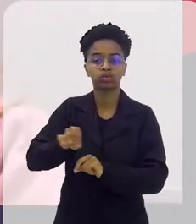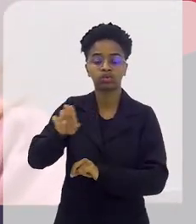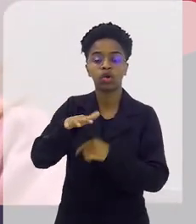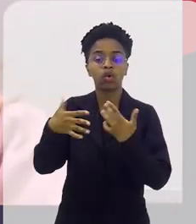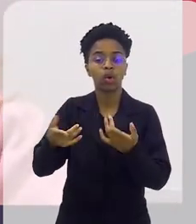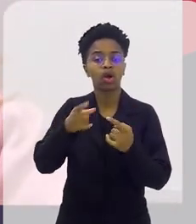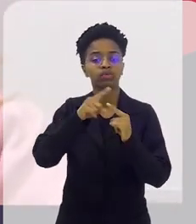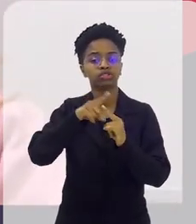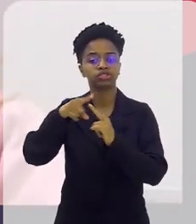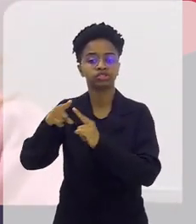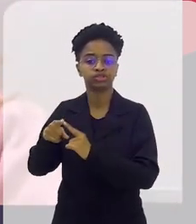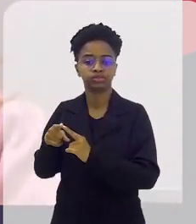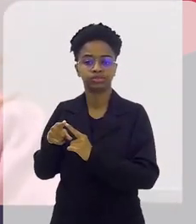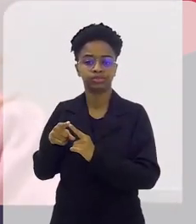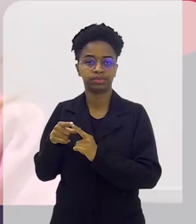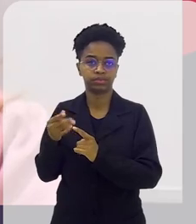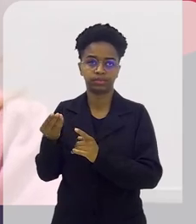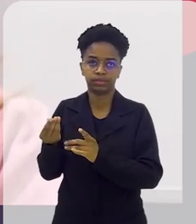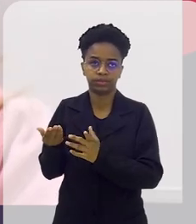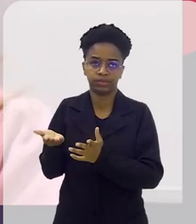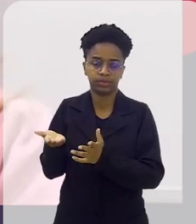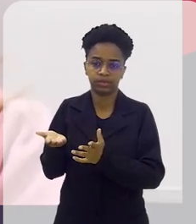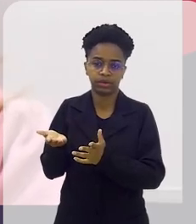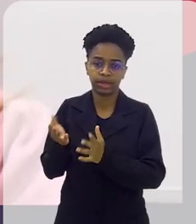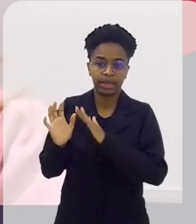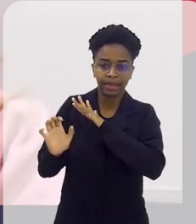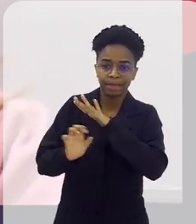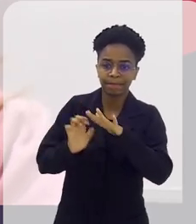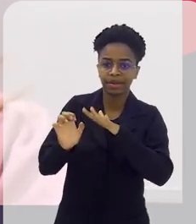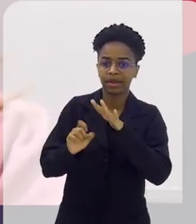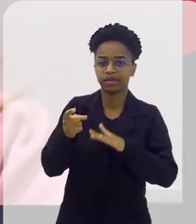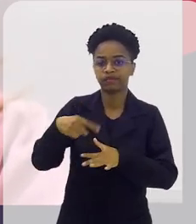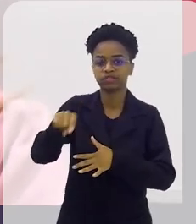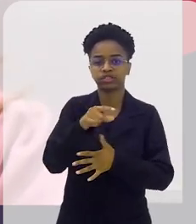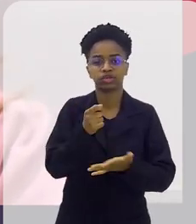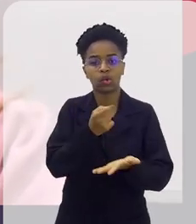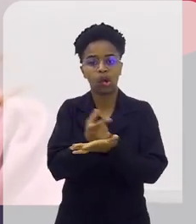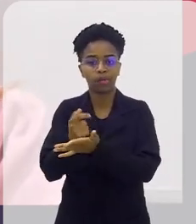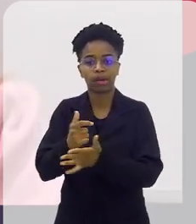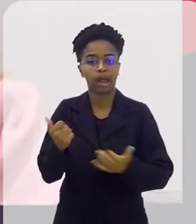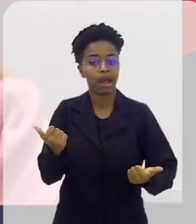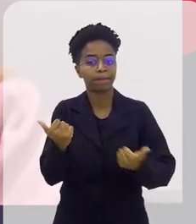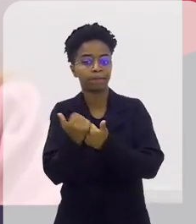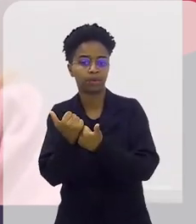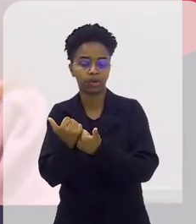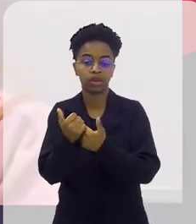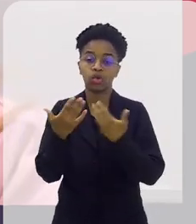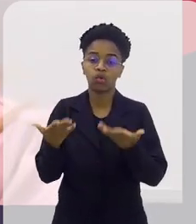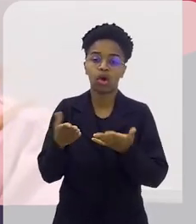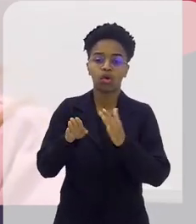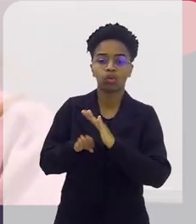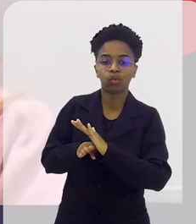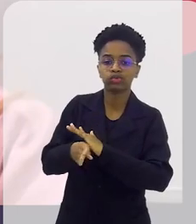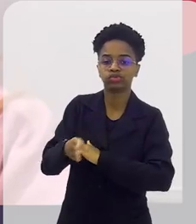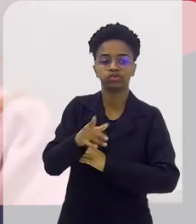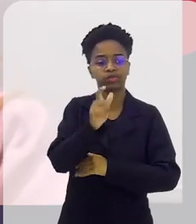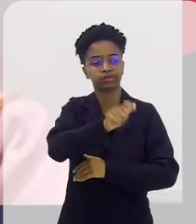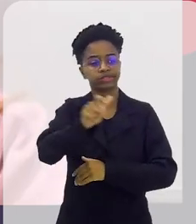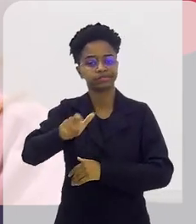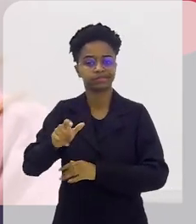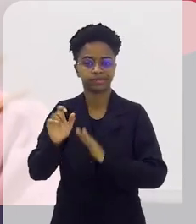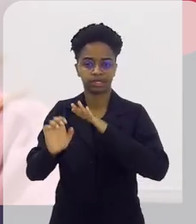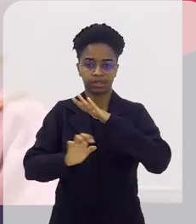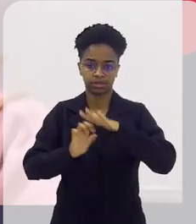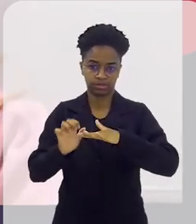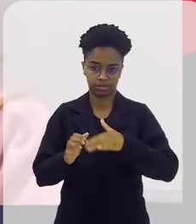consumindo, que tipo de empresa você está contribuindo, né? Quais os hábitos daquela